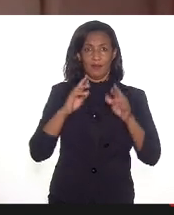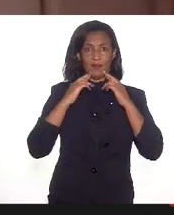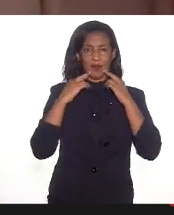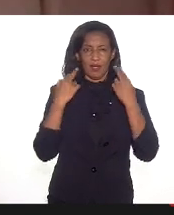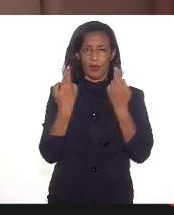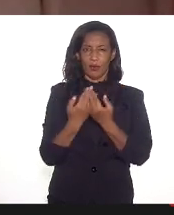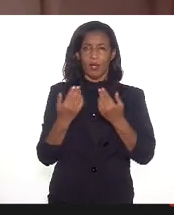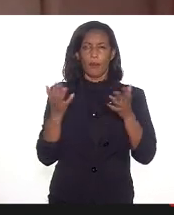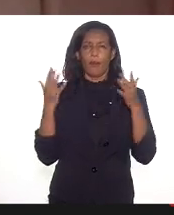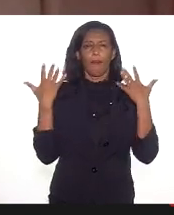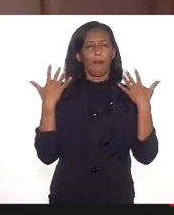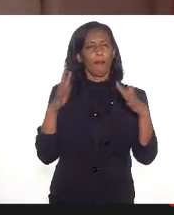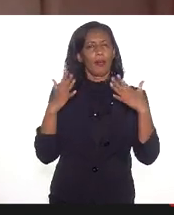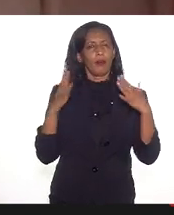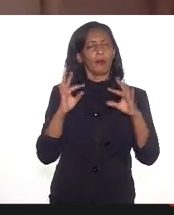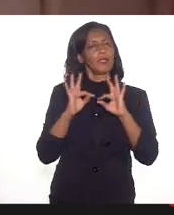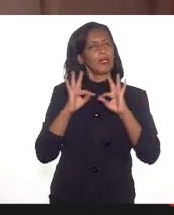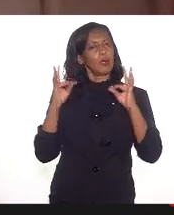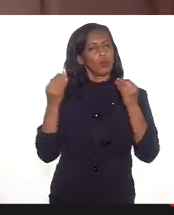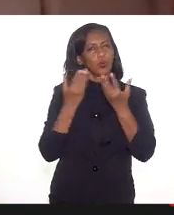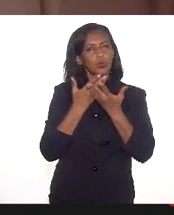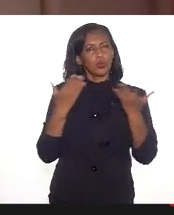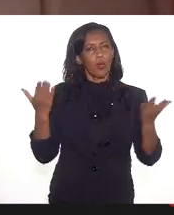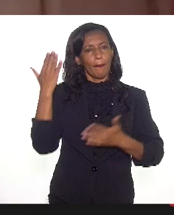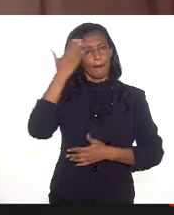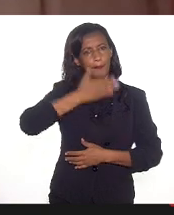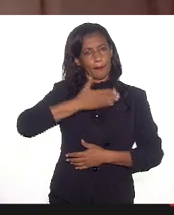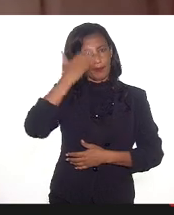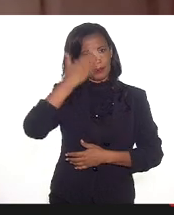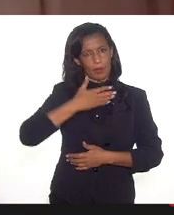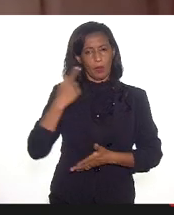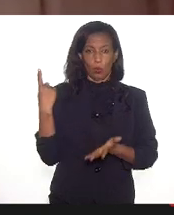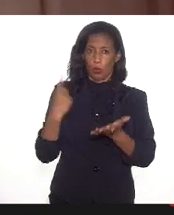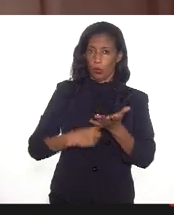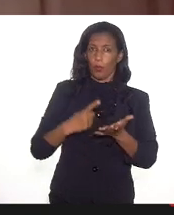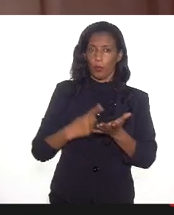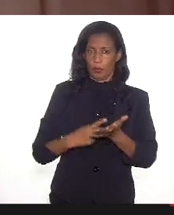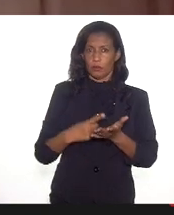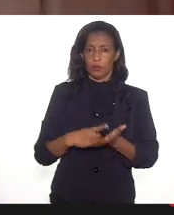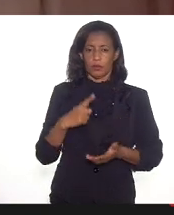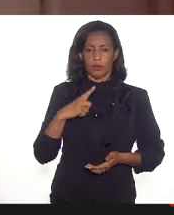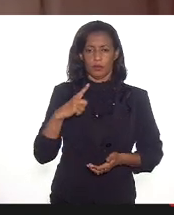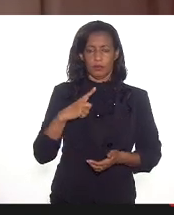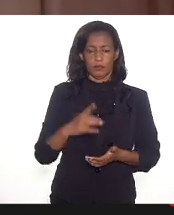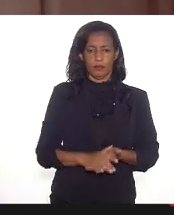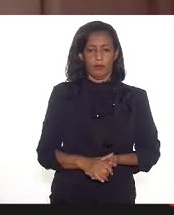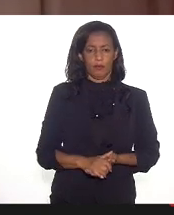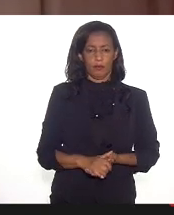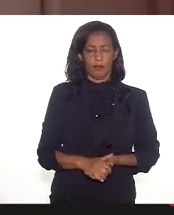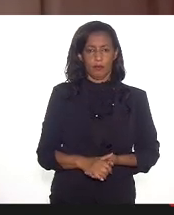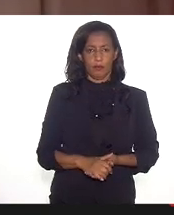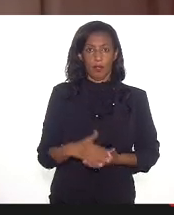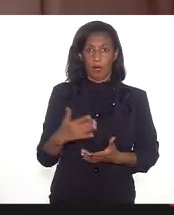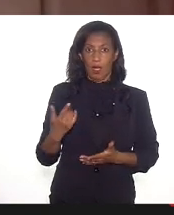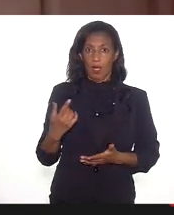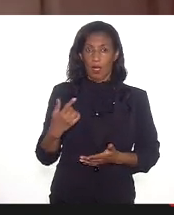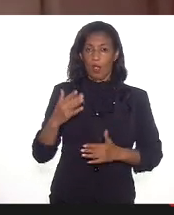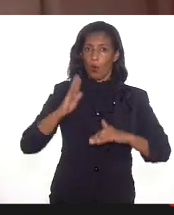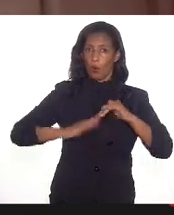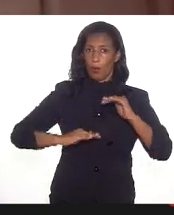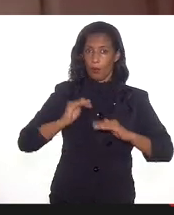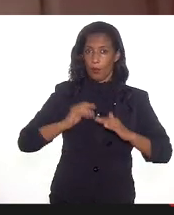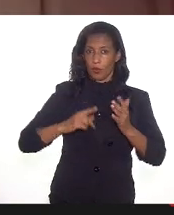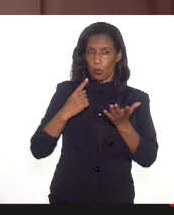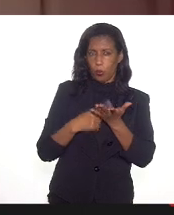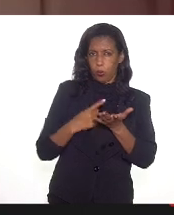parabenizando a todos e todas aqui pelo compromisso que tem, para além do compromisso técnico-profissional,